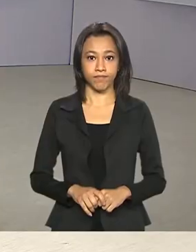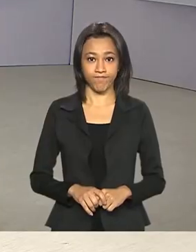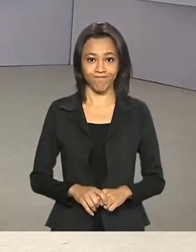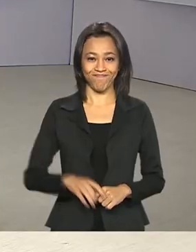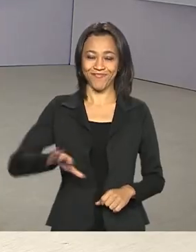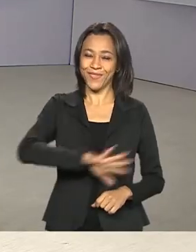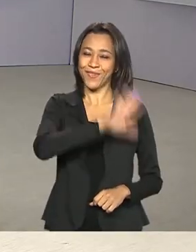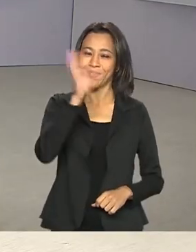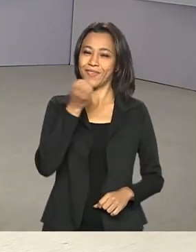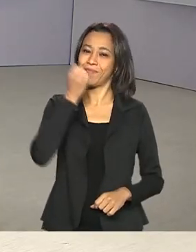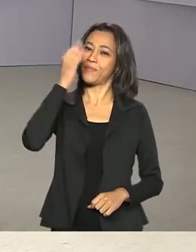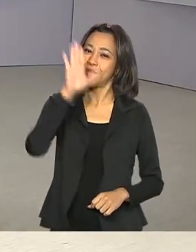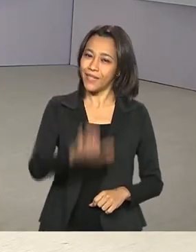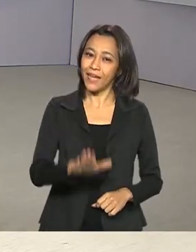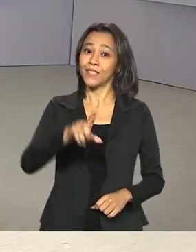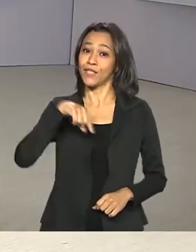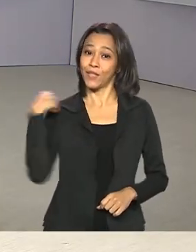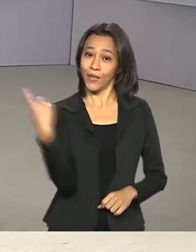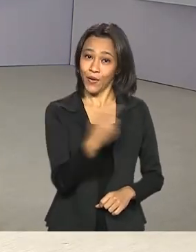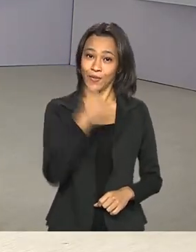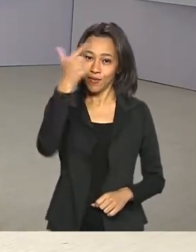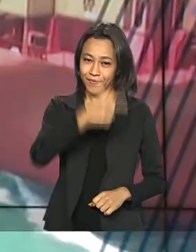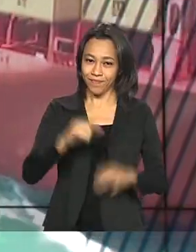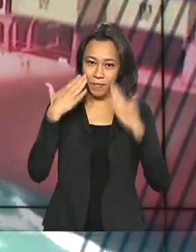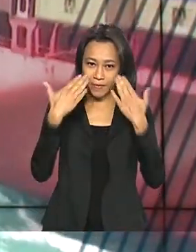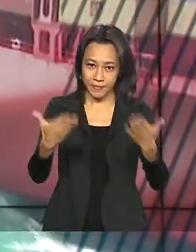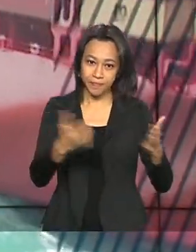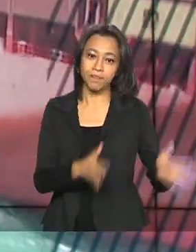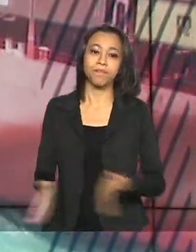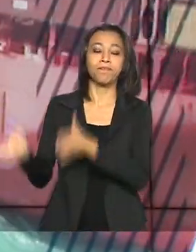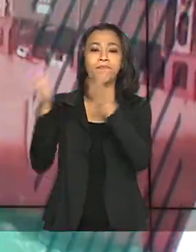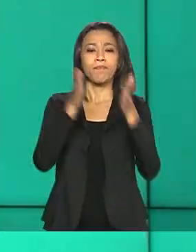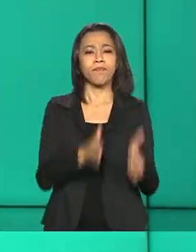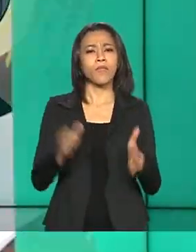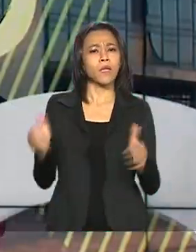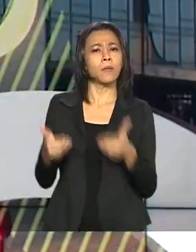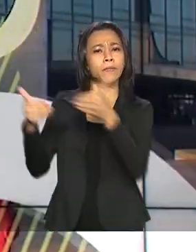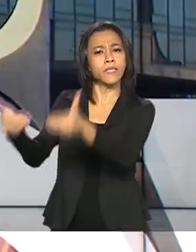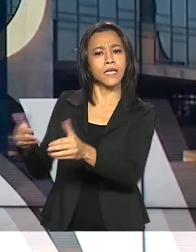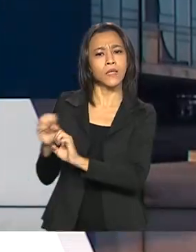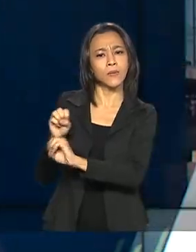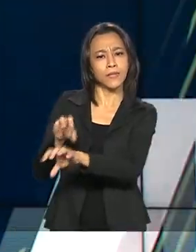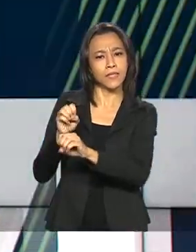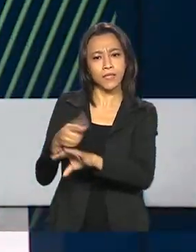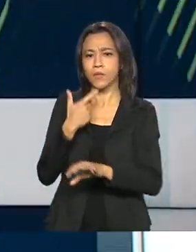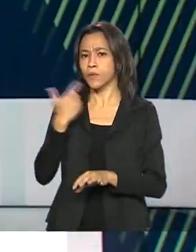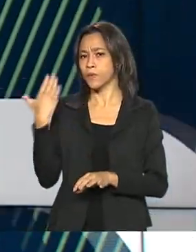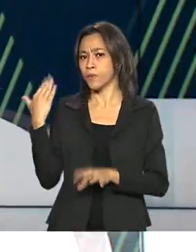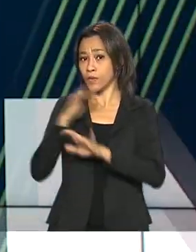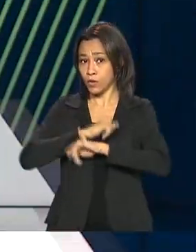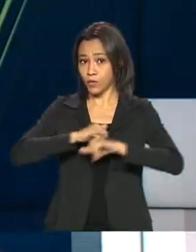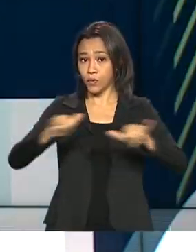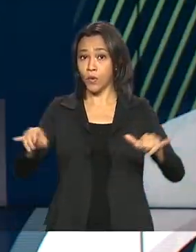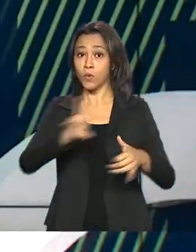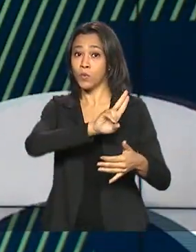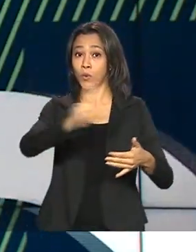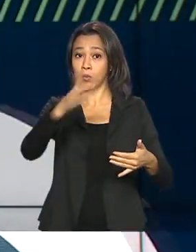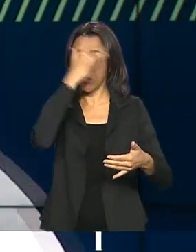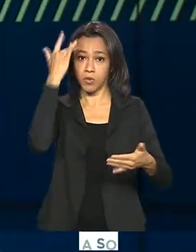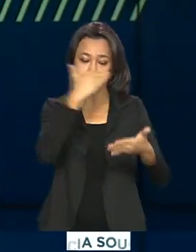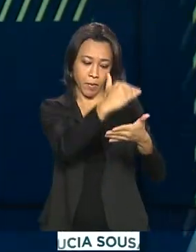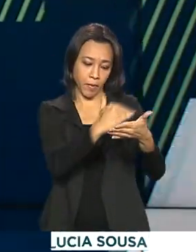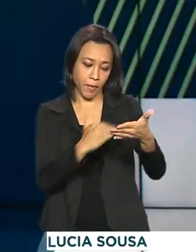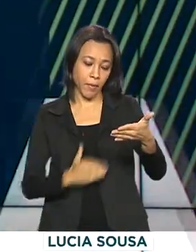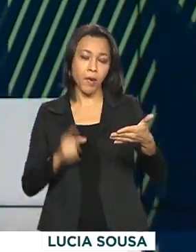Olá, boa tarde. O Governo Agora está de volta. O Ministério da Educação divulgou os selecionados para o Programa de